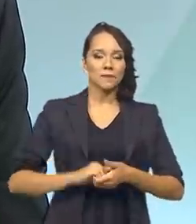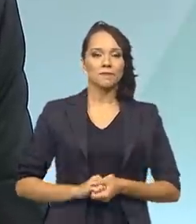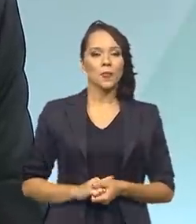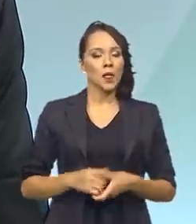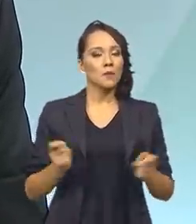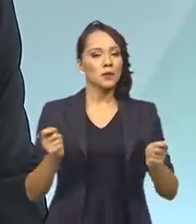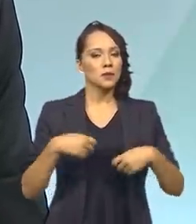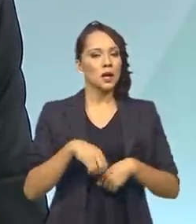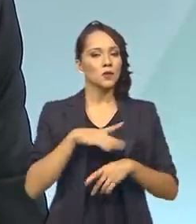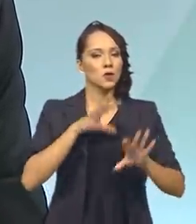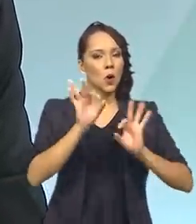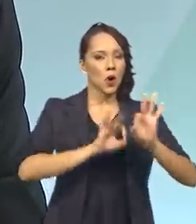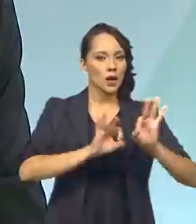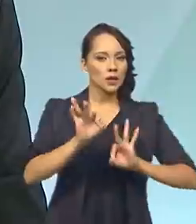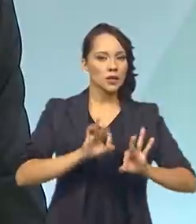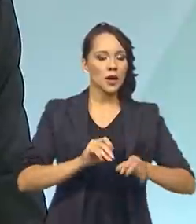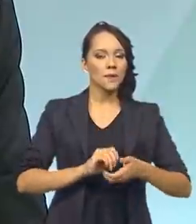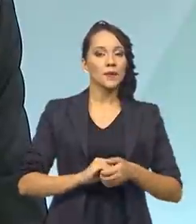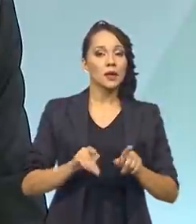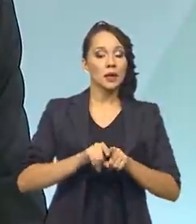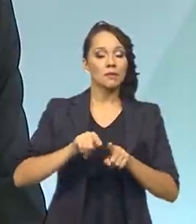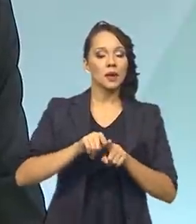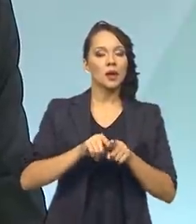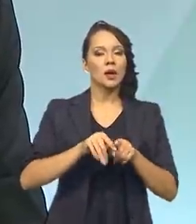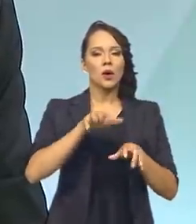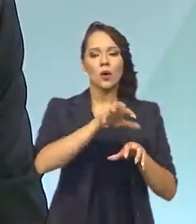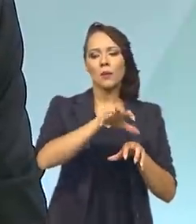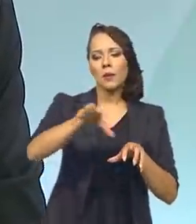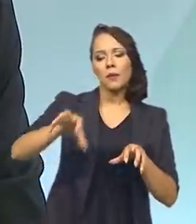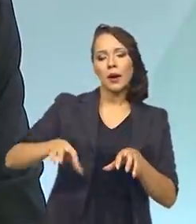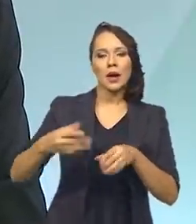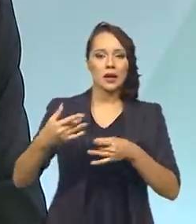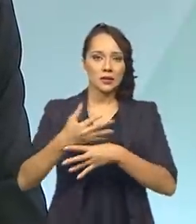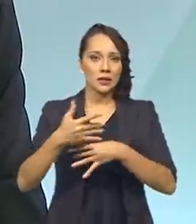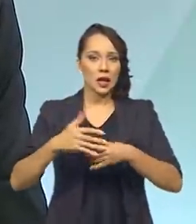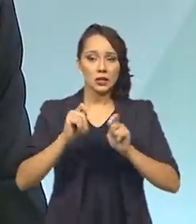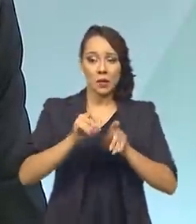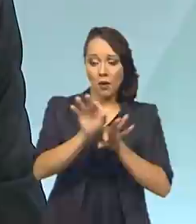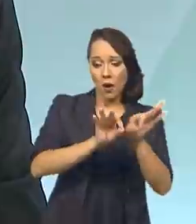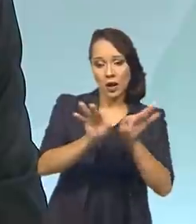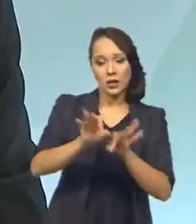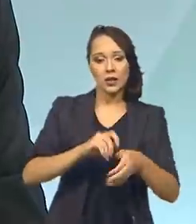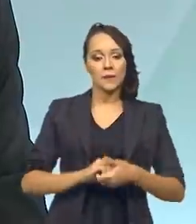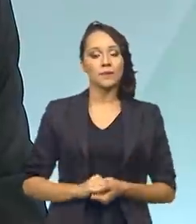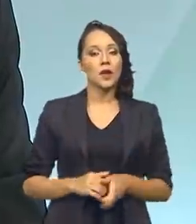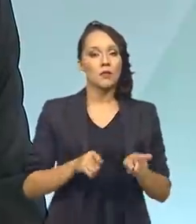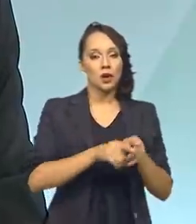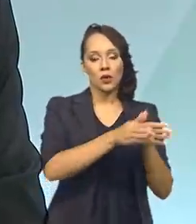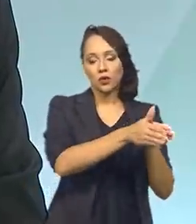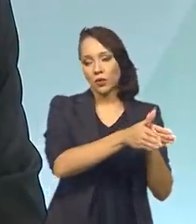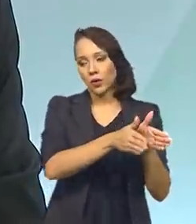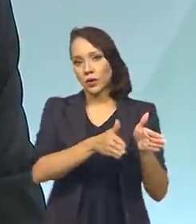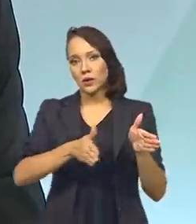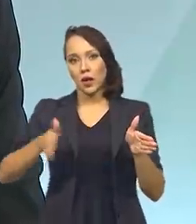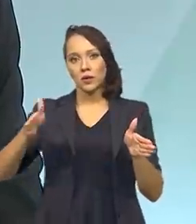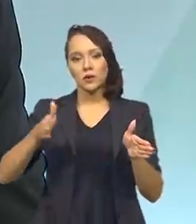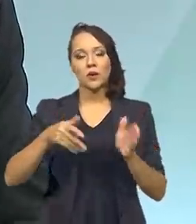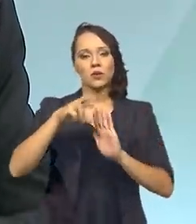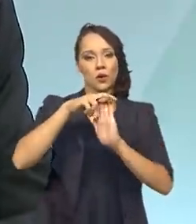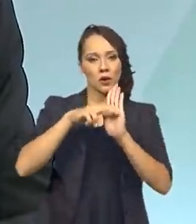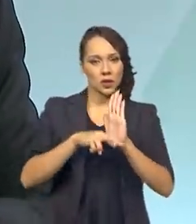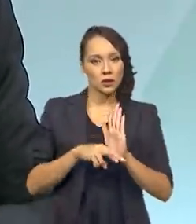possibilidade de você organizar espacialmente esse dado. Porque no decurso do processo de